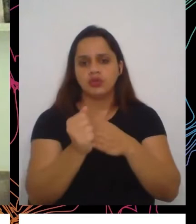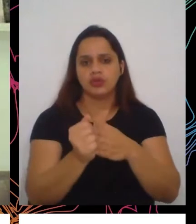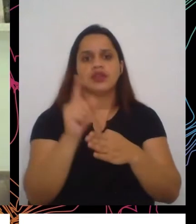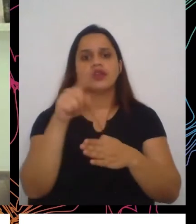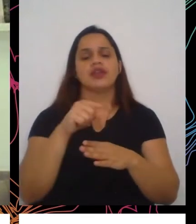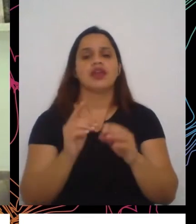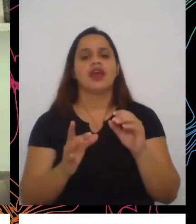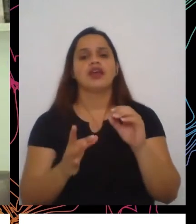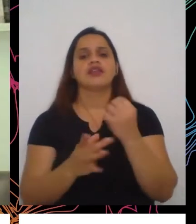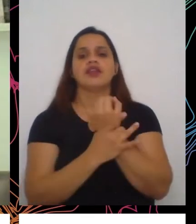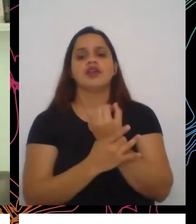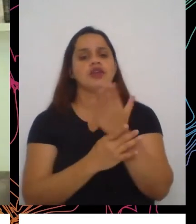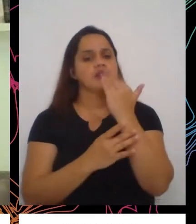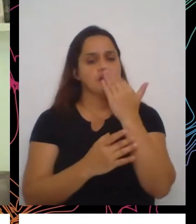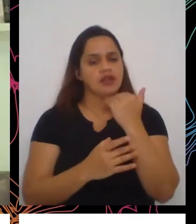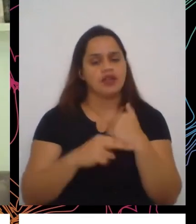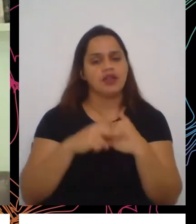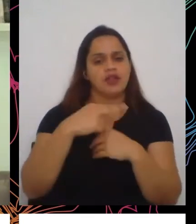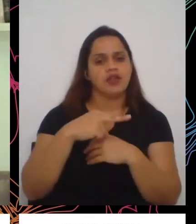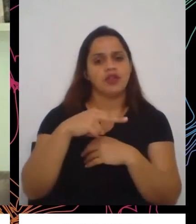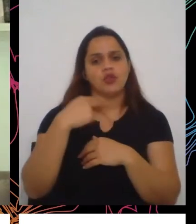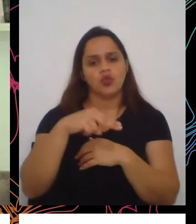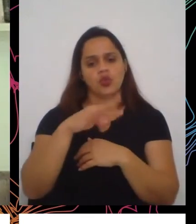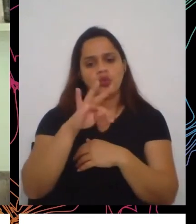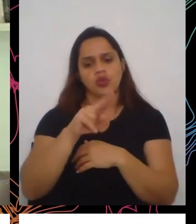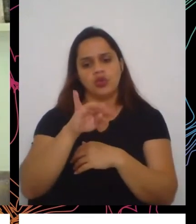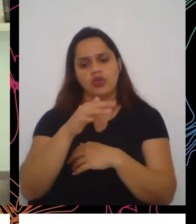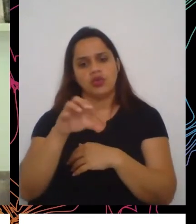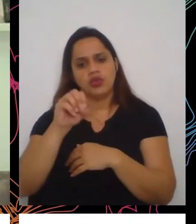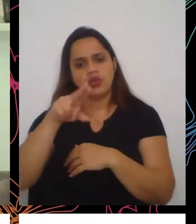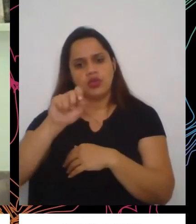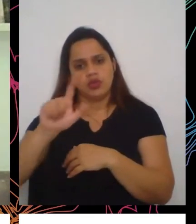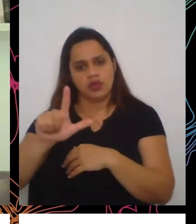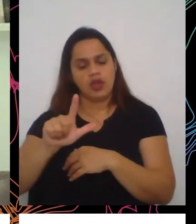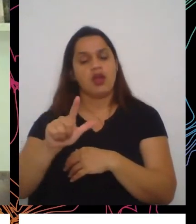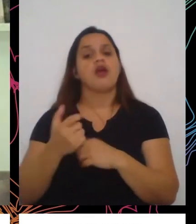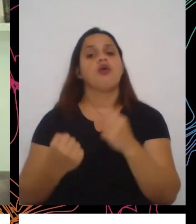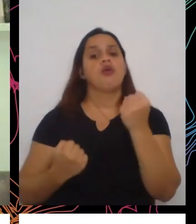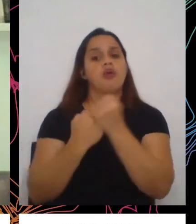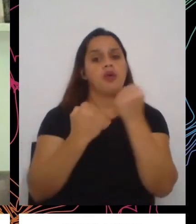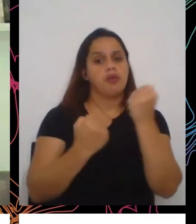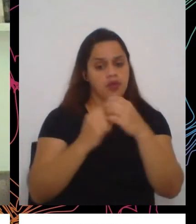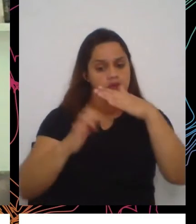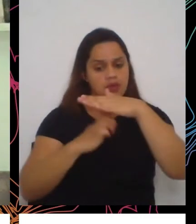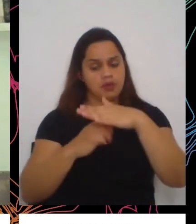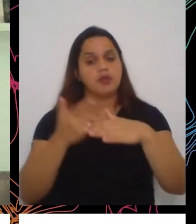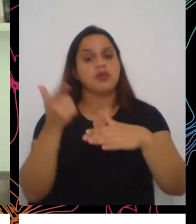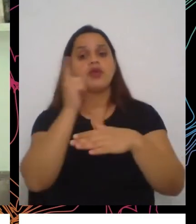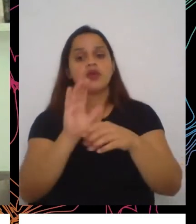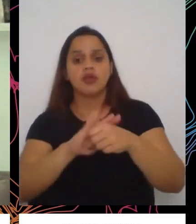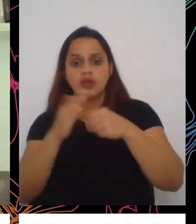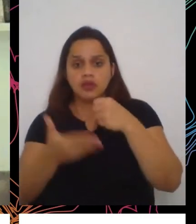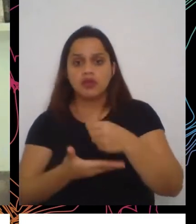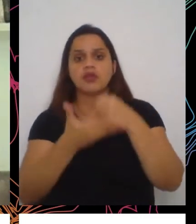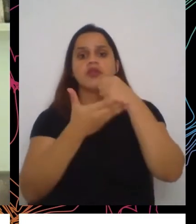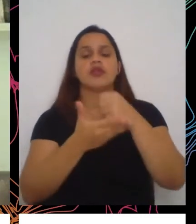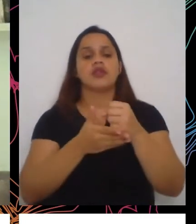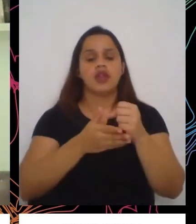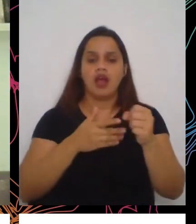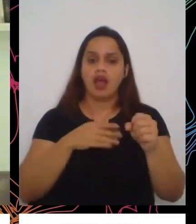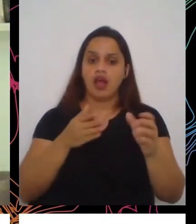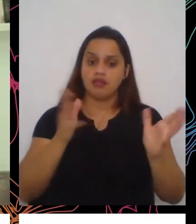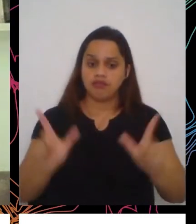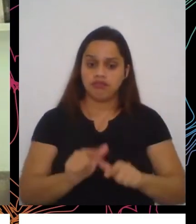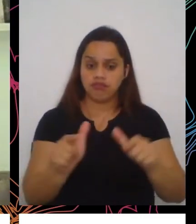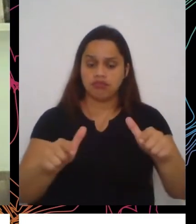Alimentar e Nutricional, a contribuição das empresas para a sustentabilidade das iniciativas locais. Olha que interessante.